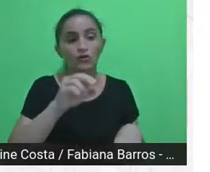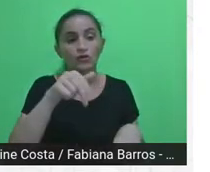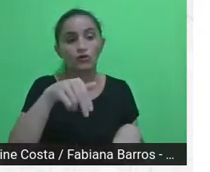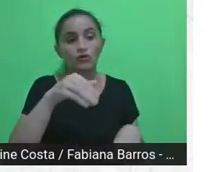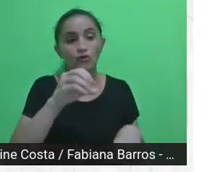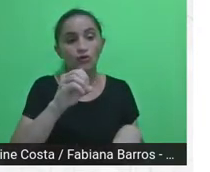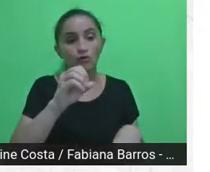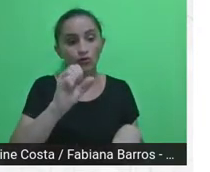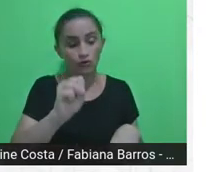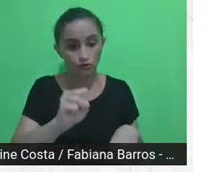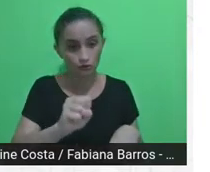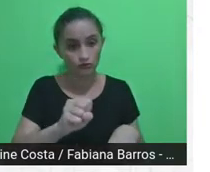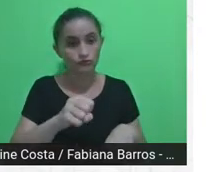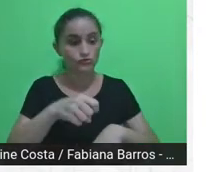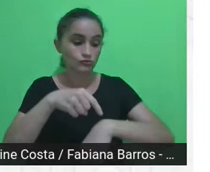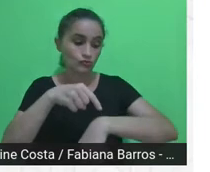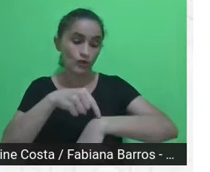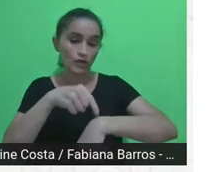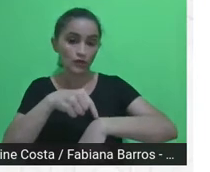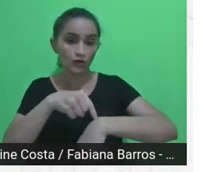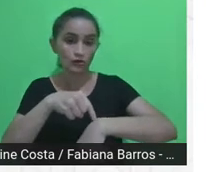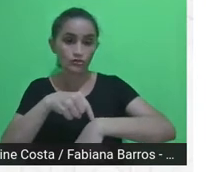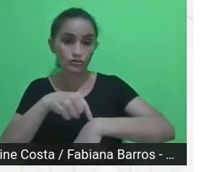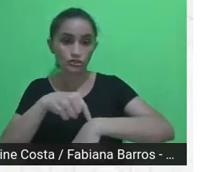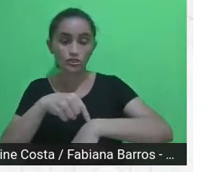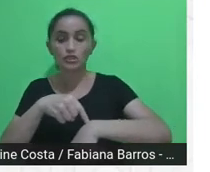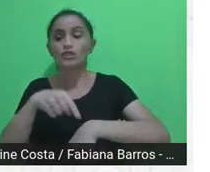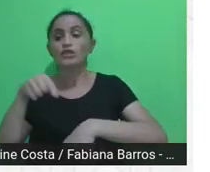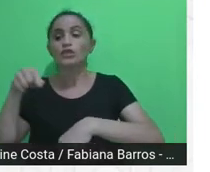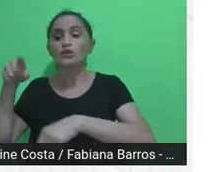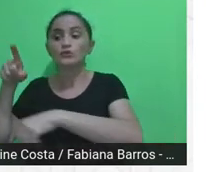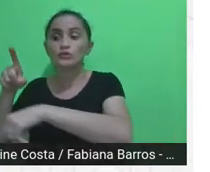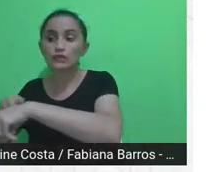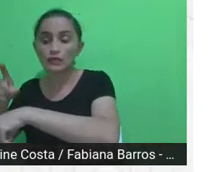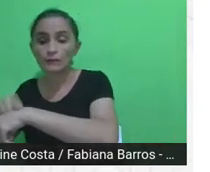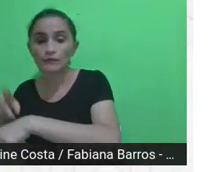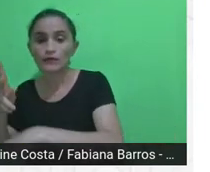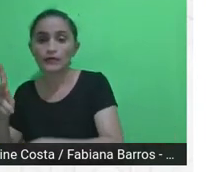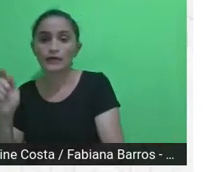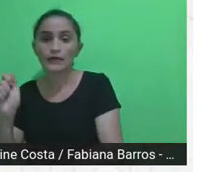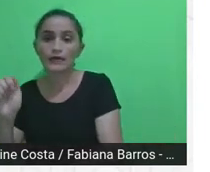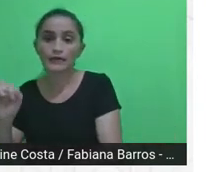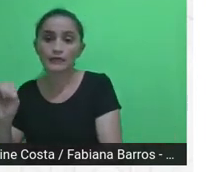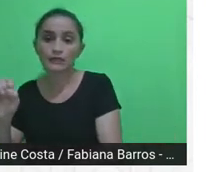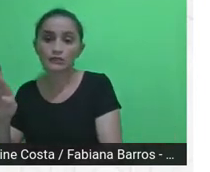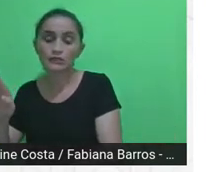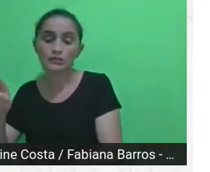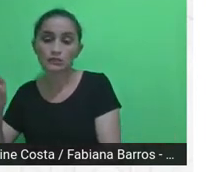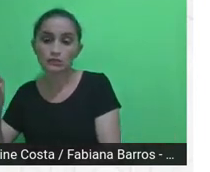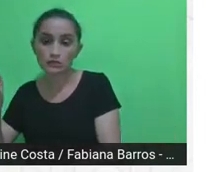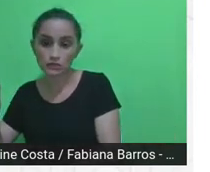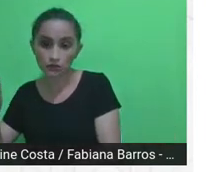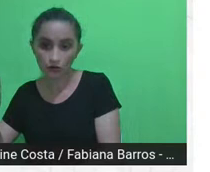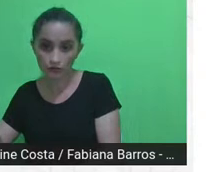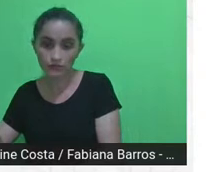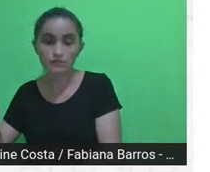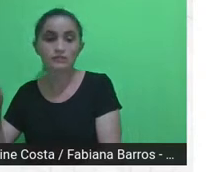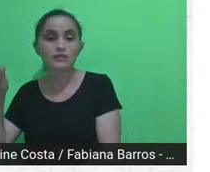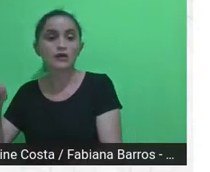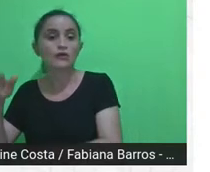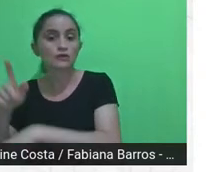relógio e o tempo certo da ação, o tempo necessário para que as coisas aconteçam.